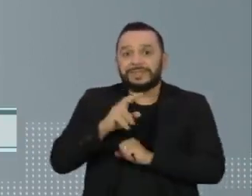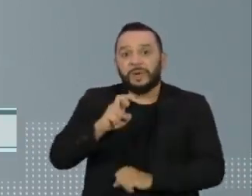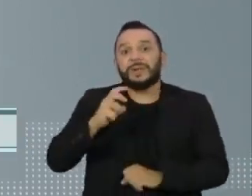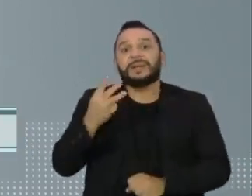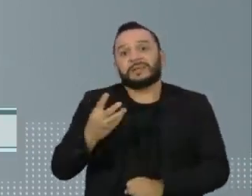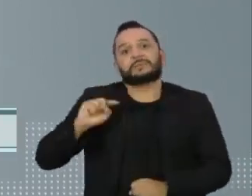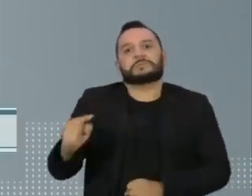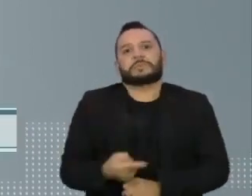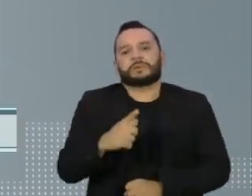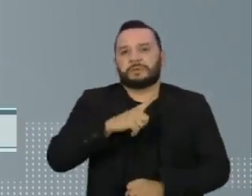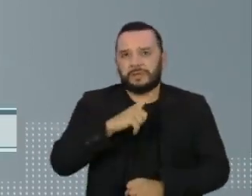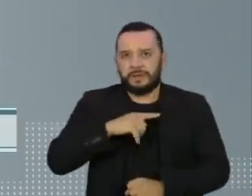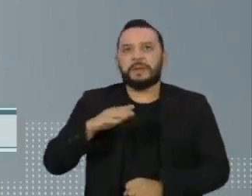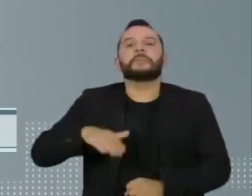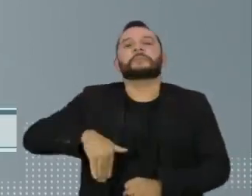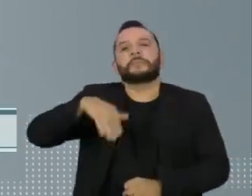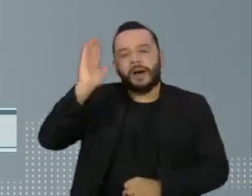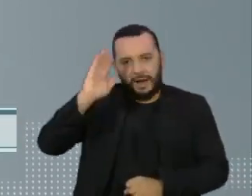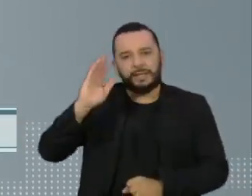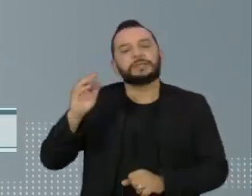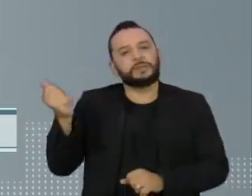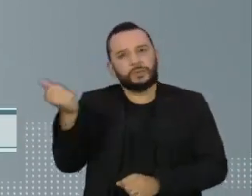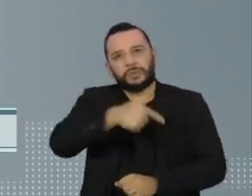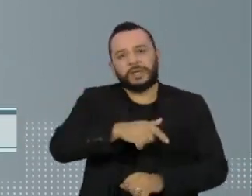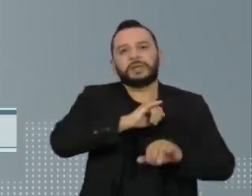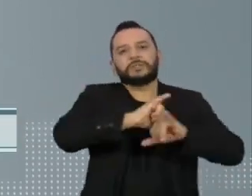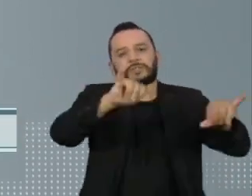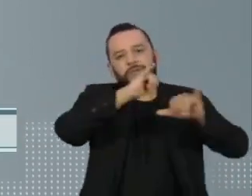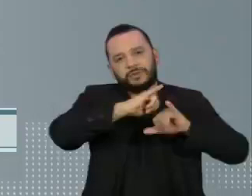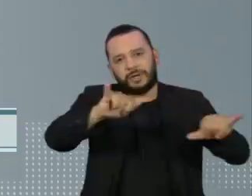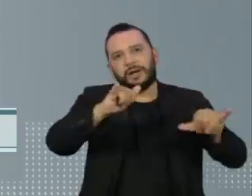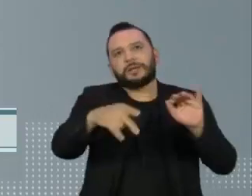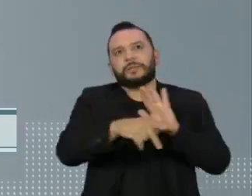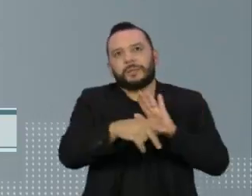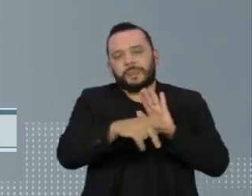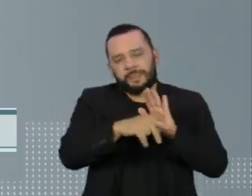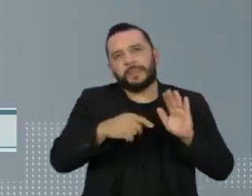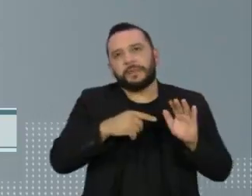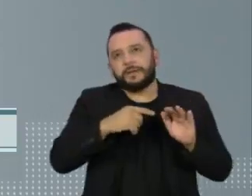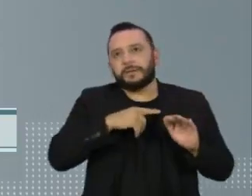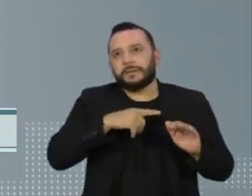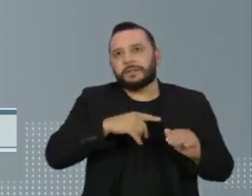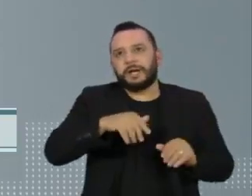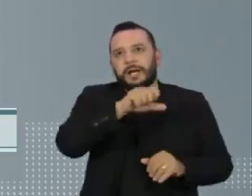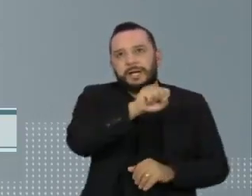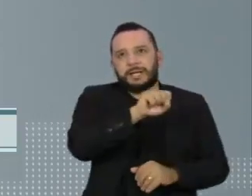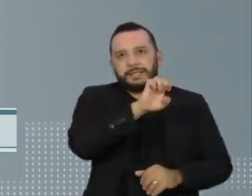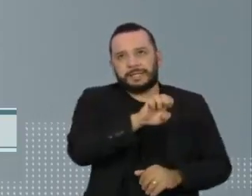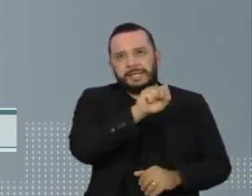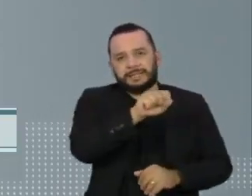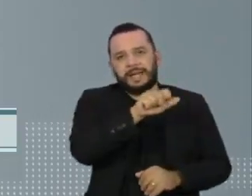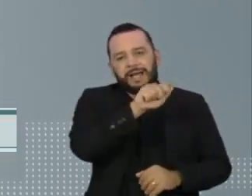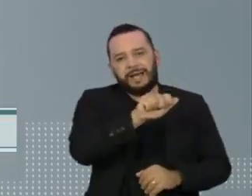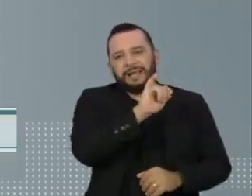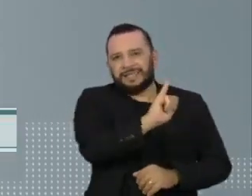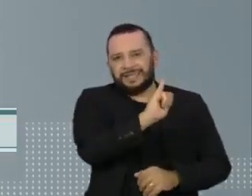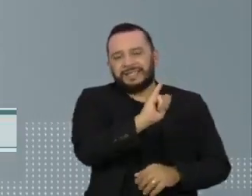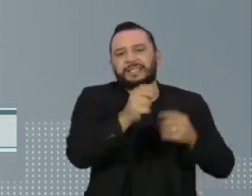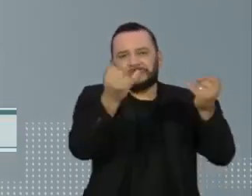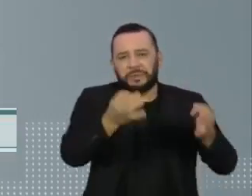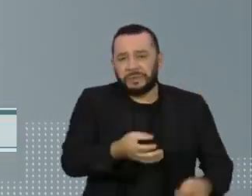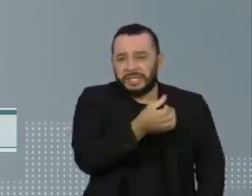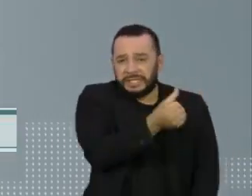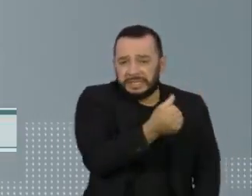mil, bem maior que o último boletim divulgado pela CESAI, em que foram registrados 661